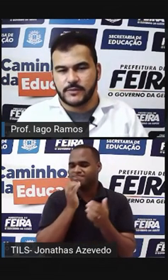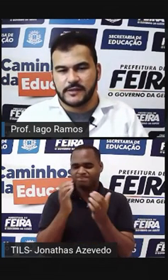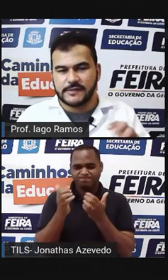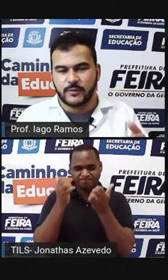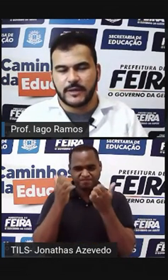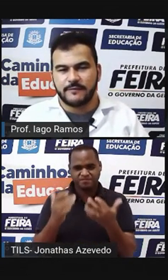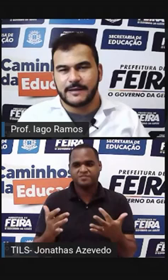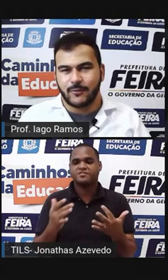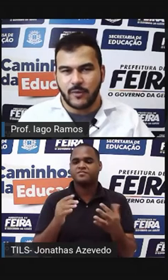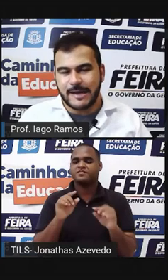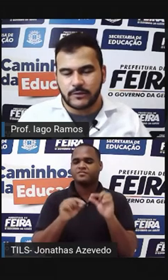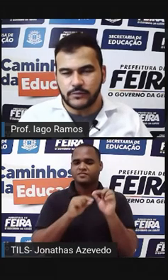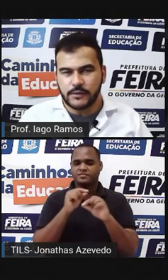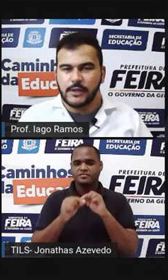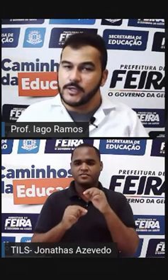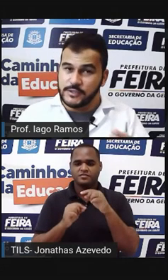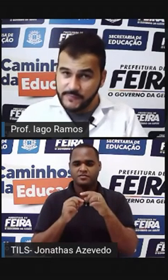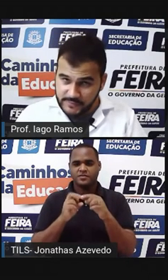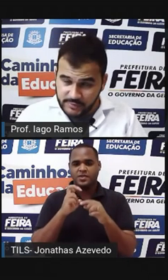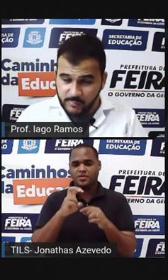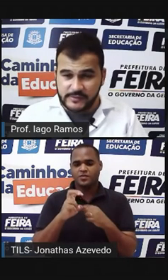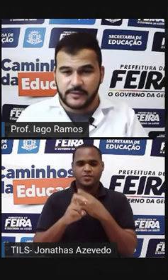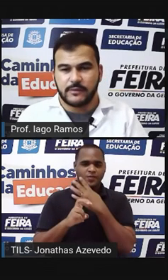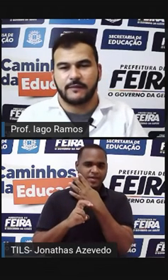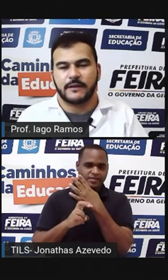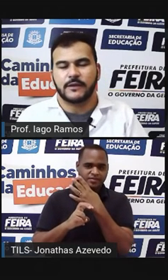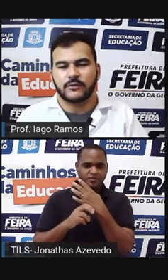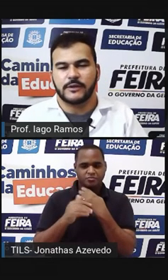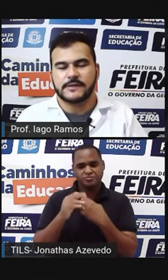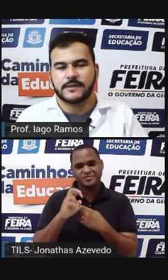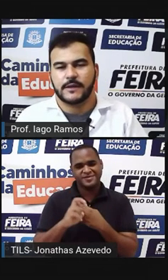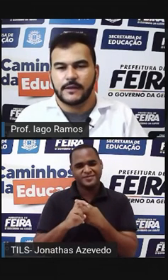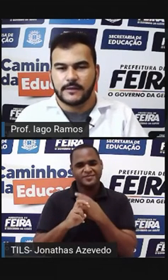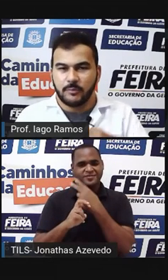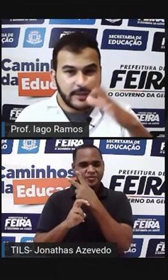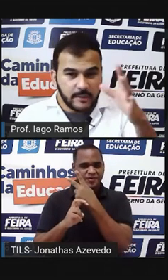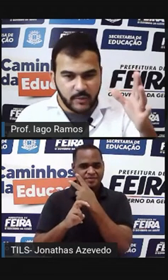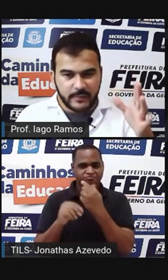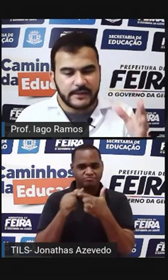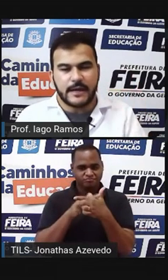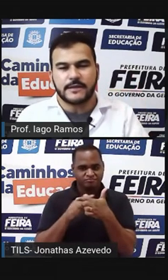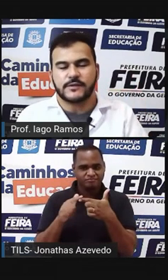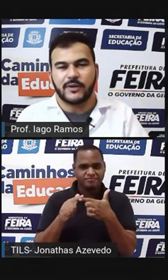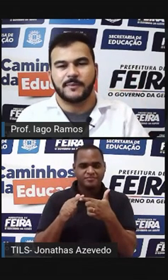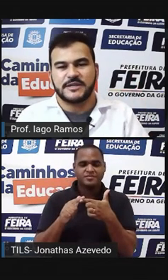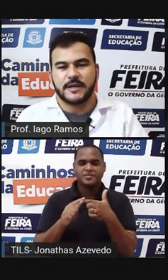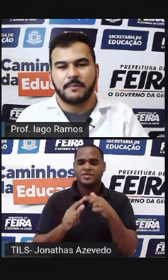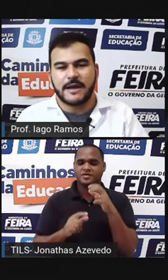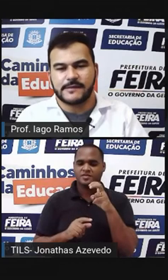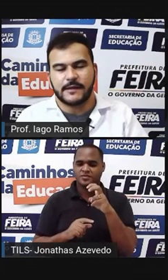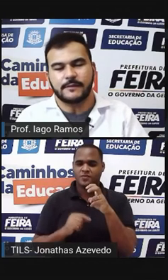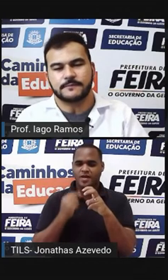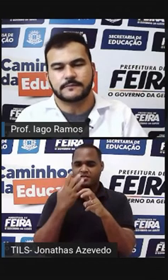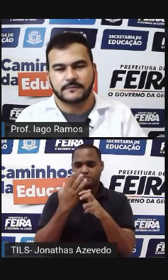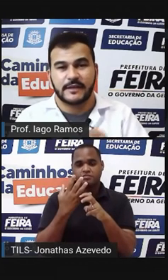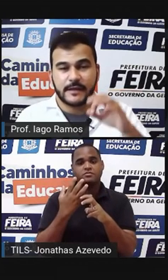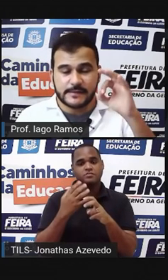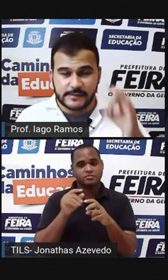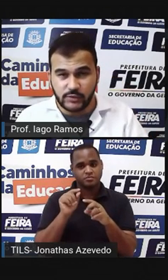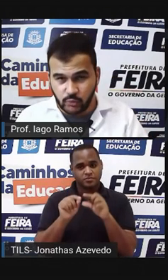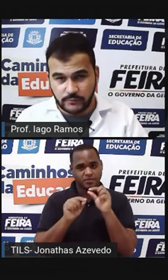potenciações 5 elevado a 4 Dividido por 5 elevado a 2 Então pela propriedade é só repetir a base, né?